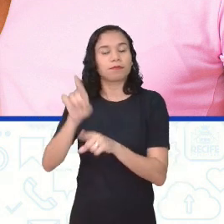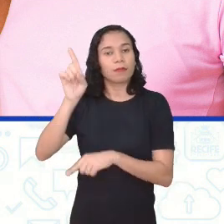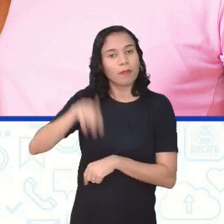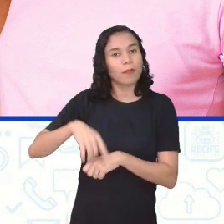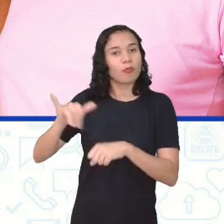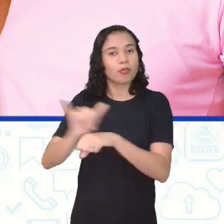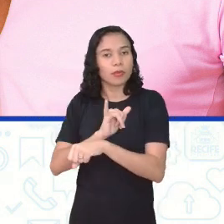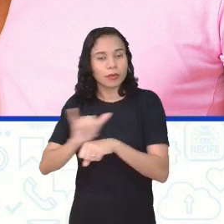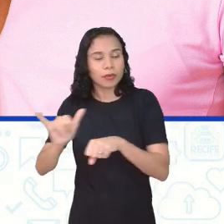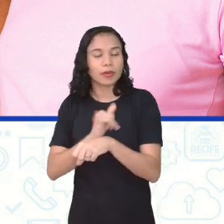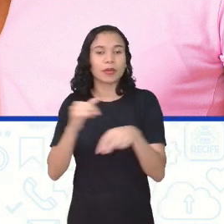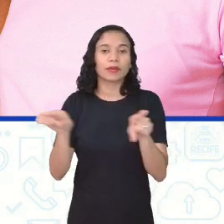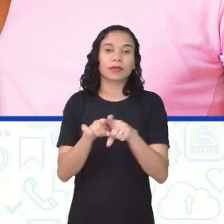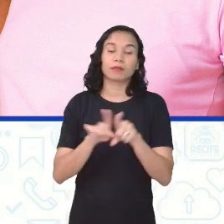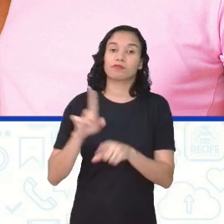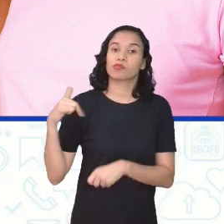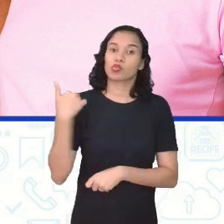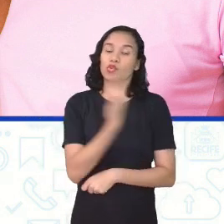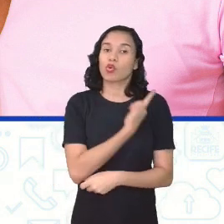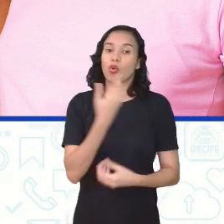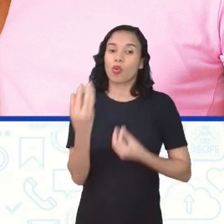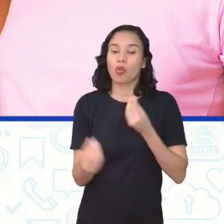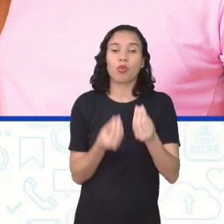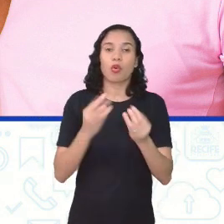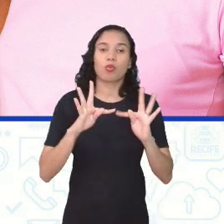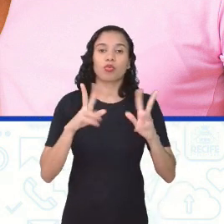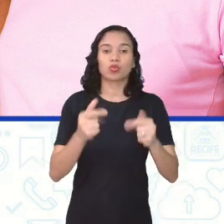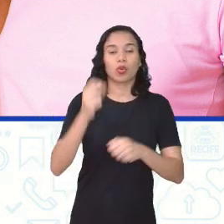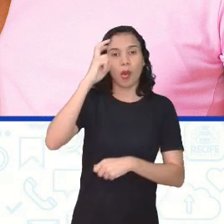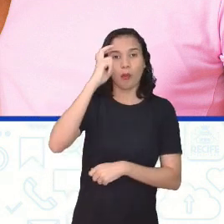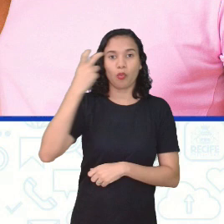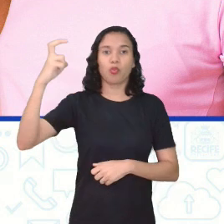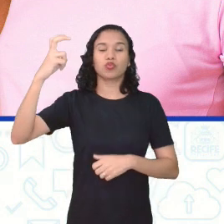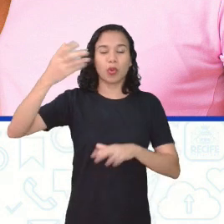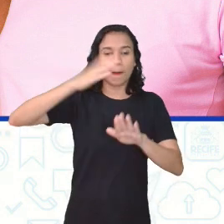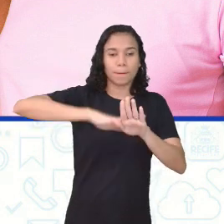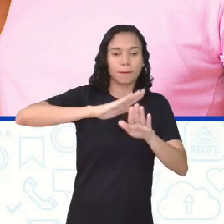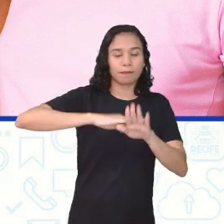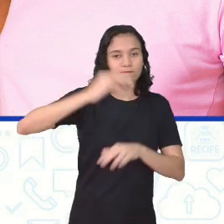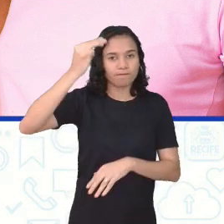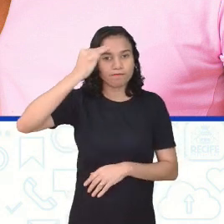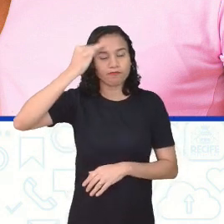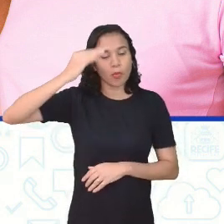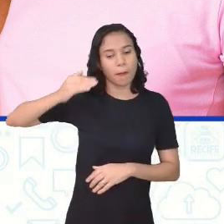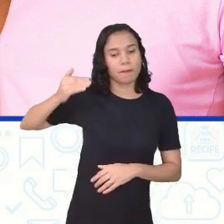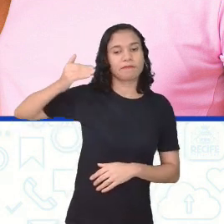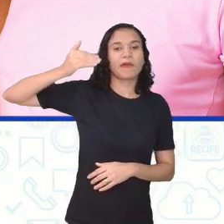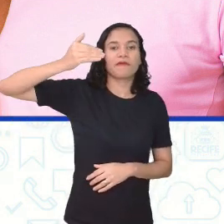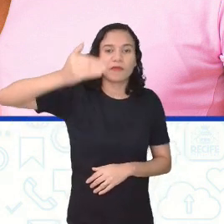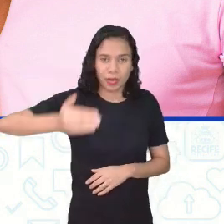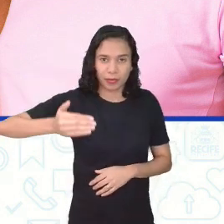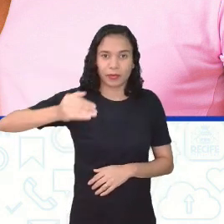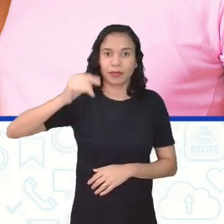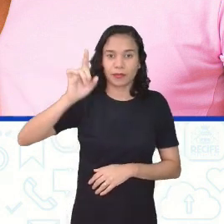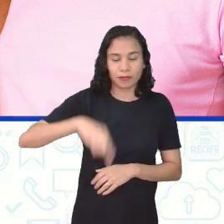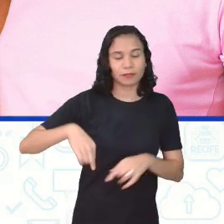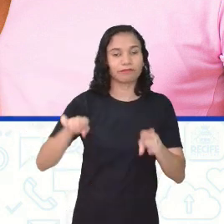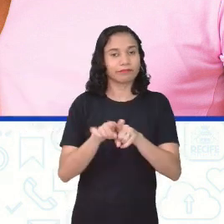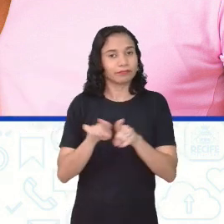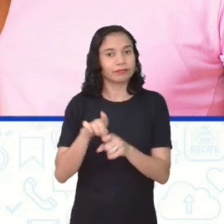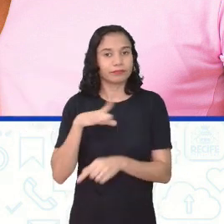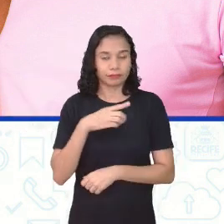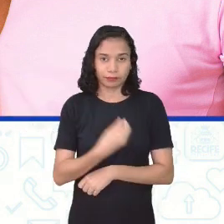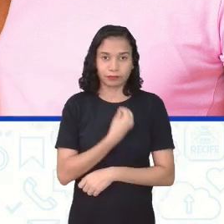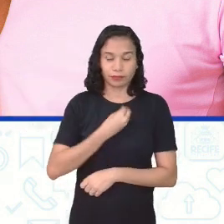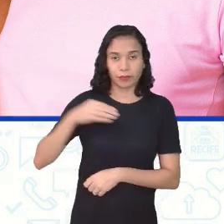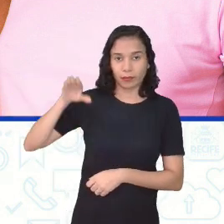maneiras de a gente, por exemplo, passar toda a nossa cultura e toda a nossa memória pela frente, né? Sim. Então, a gente também faz isso pela